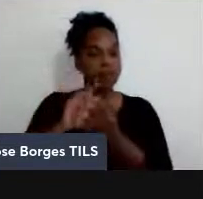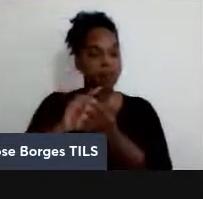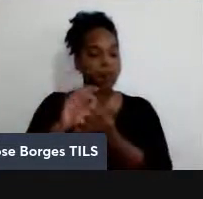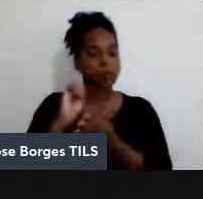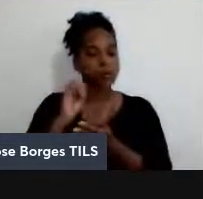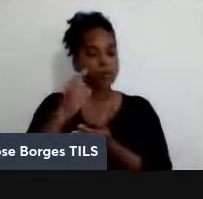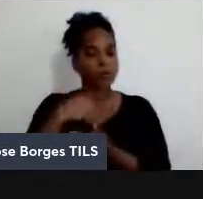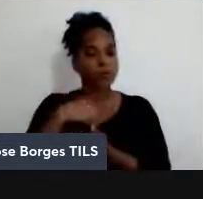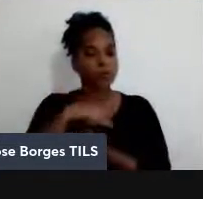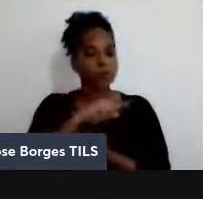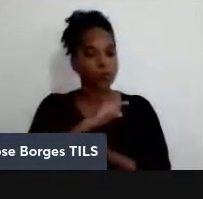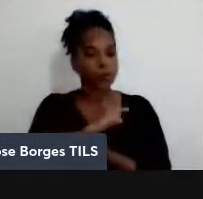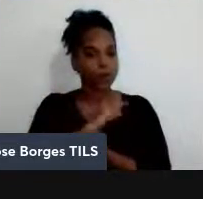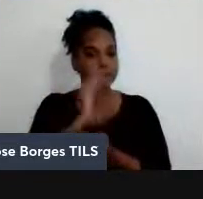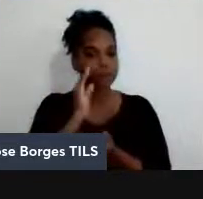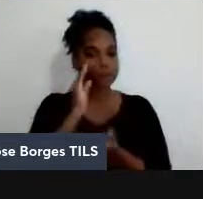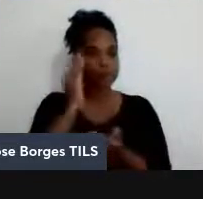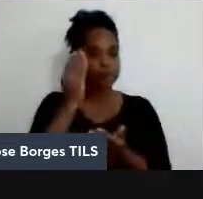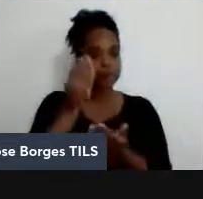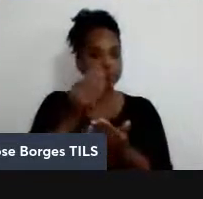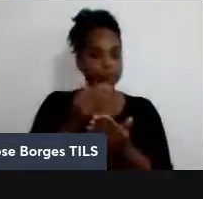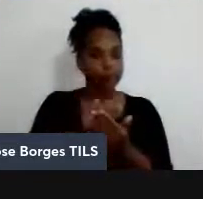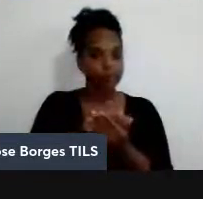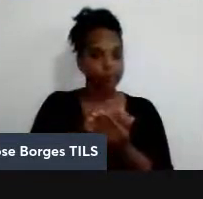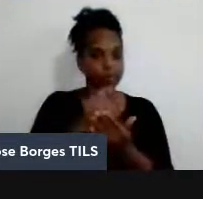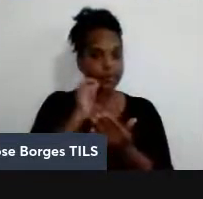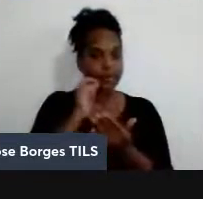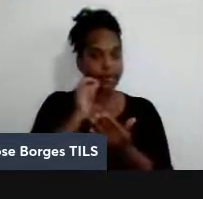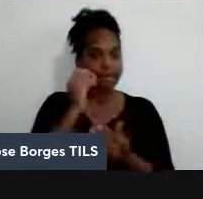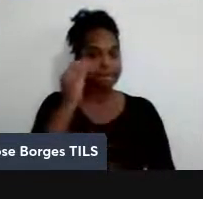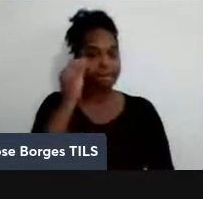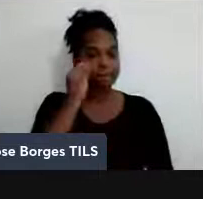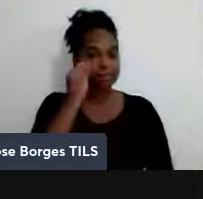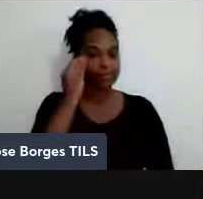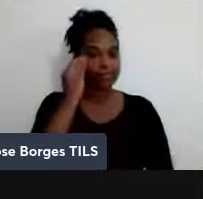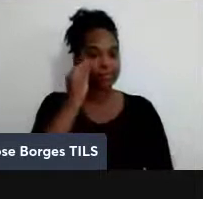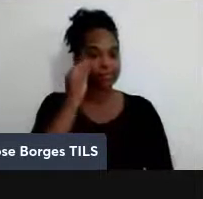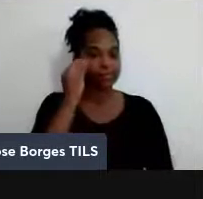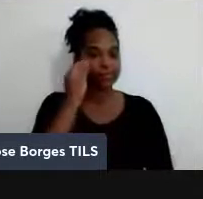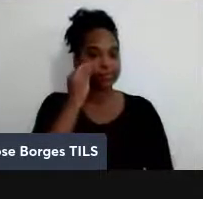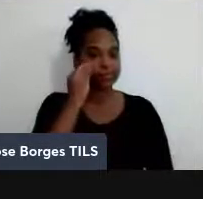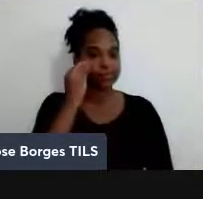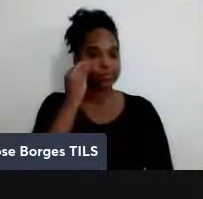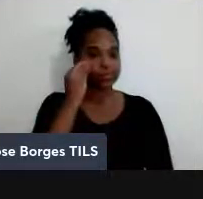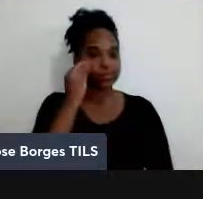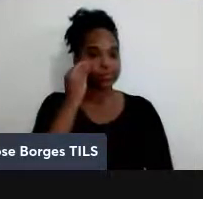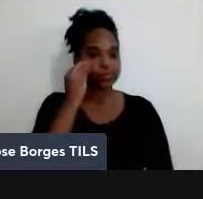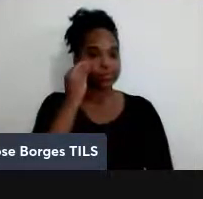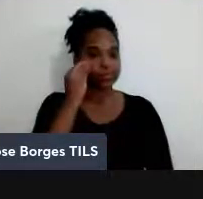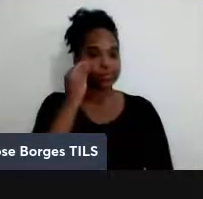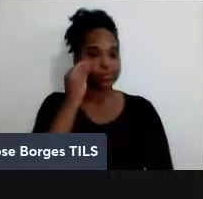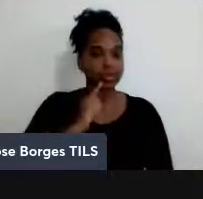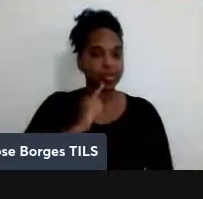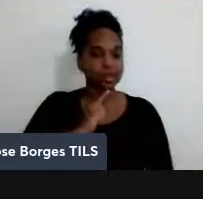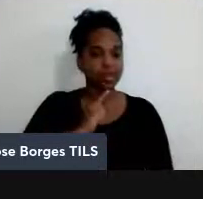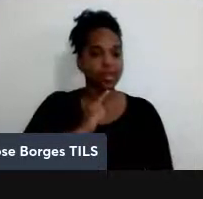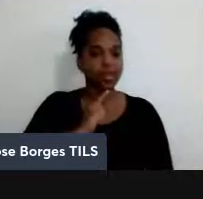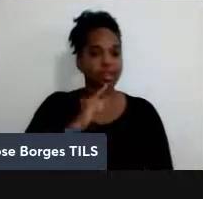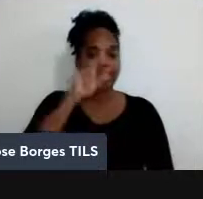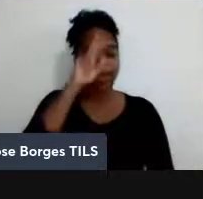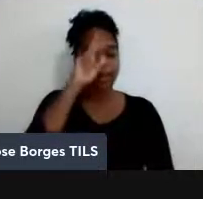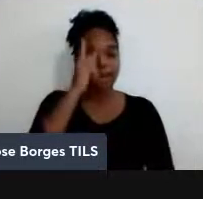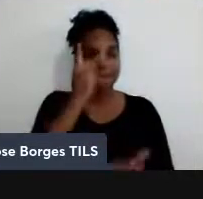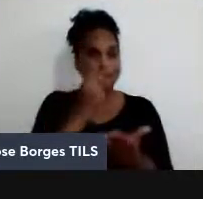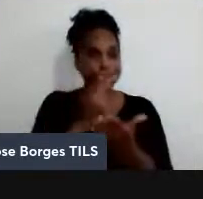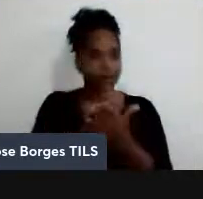ao menos uma dessas três hipóteses, a gente vai ter que abrir mão delas. Bom, então, eu introduzi